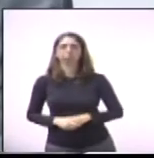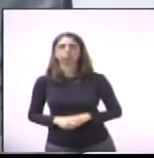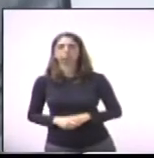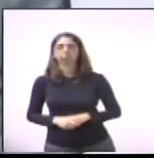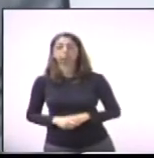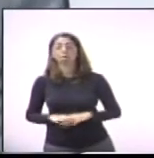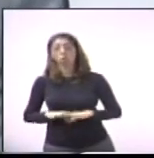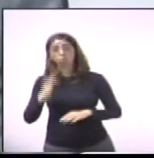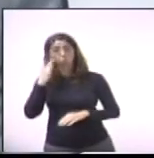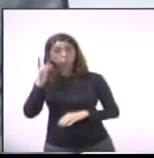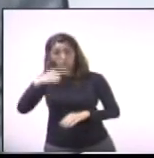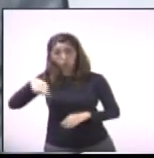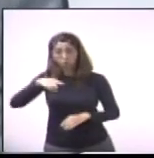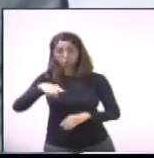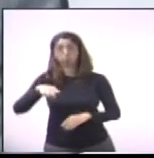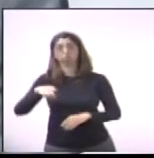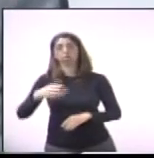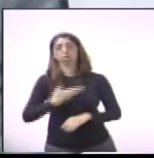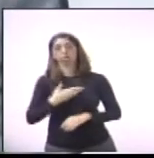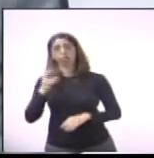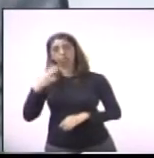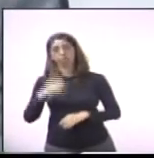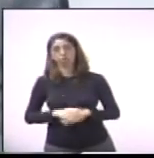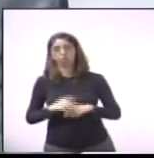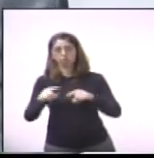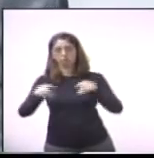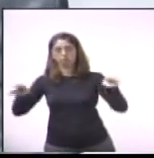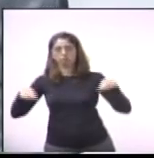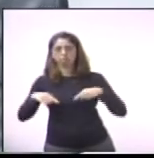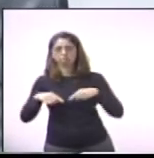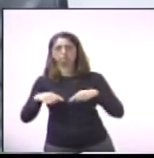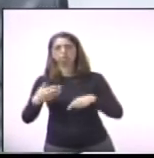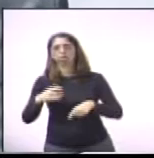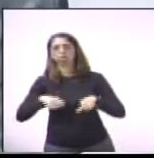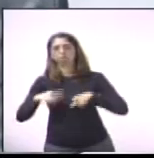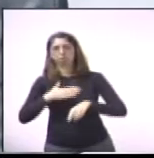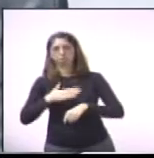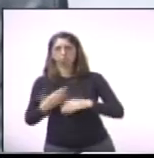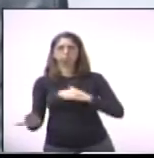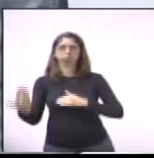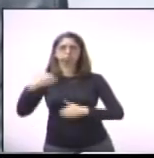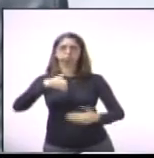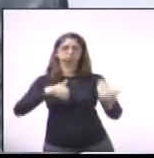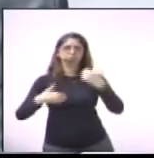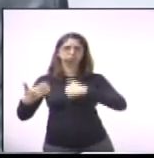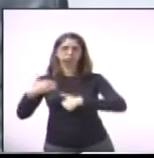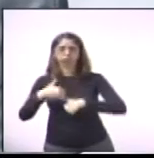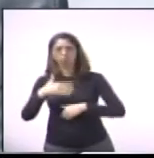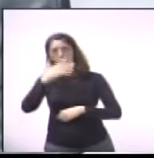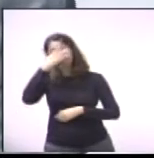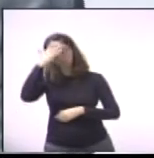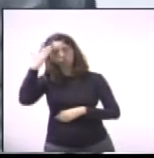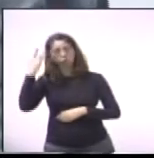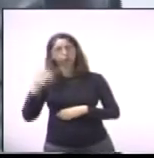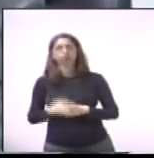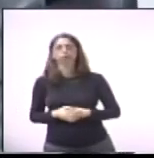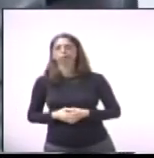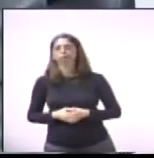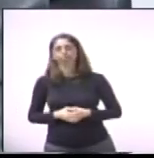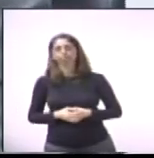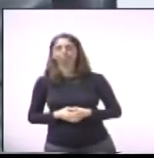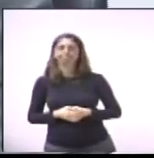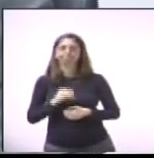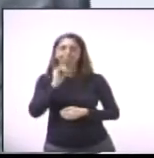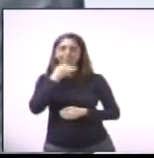no meu gabinete continua havendo uma procura muito acentuada de pessoas que não têm colocação no mercado de